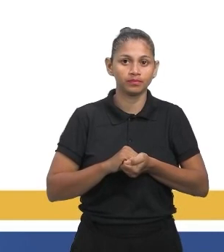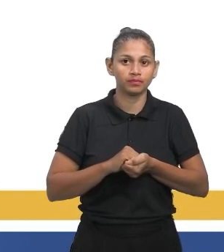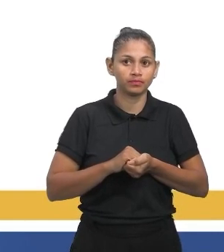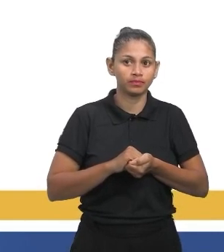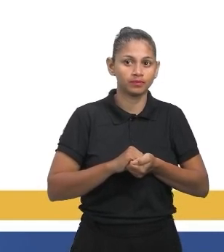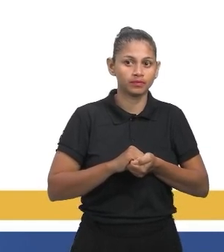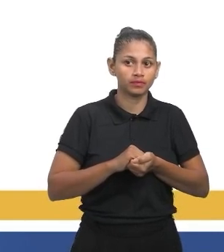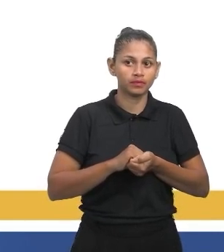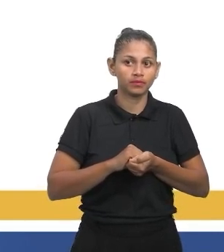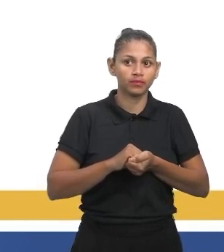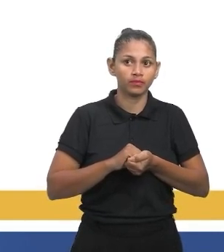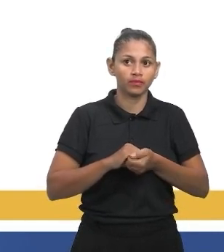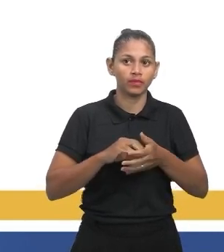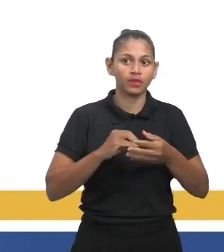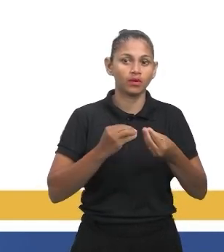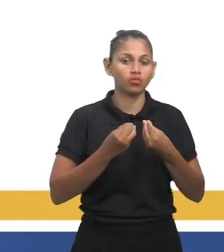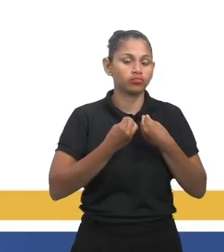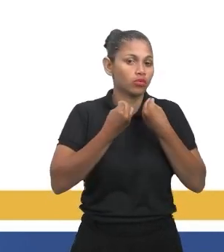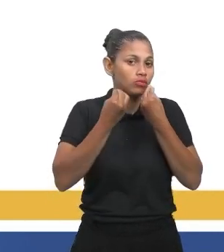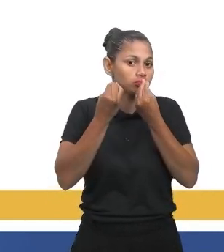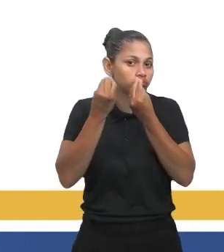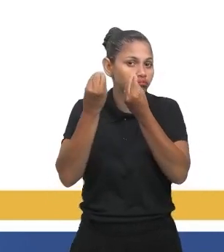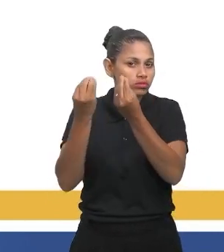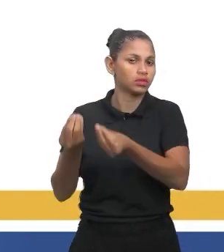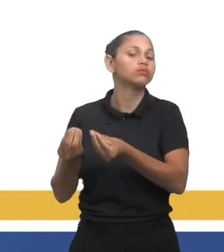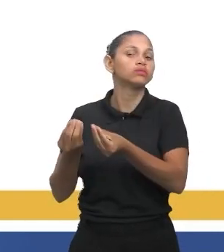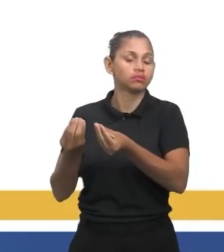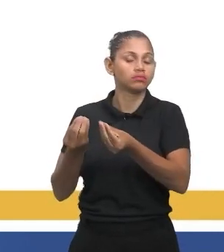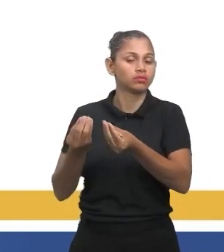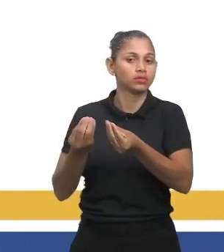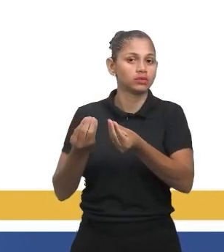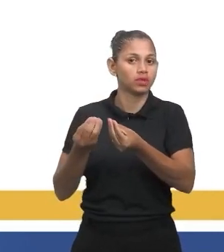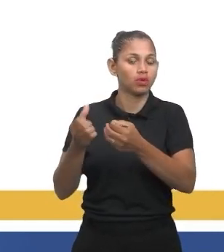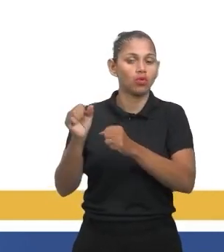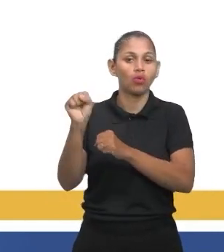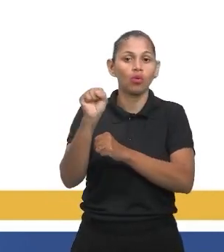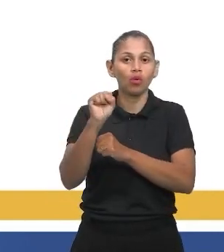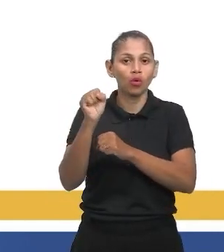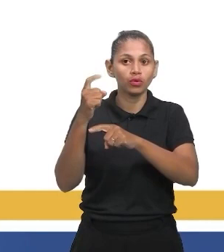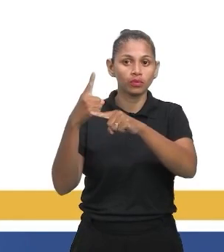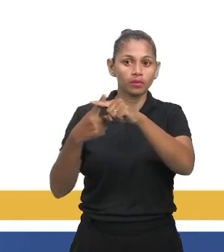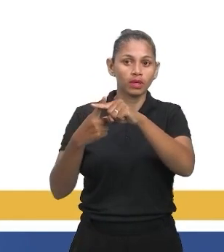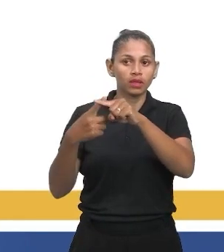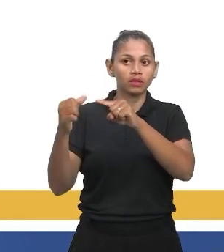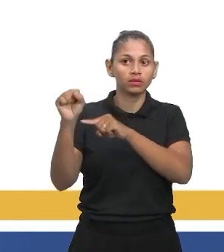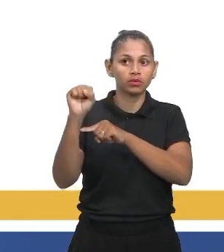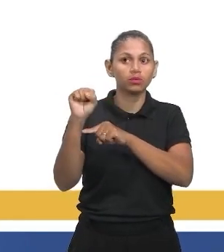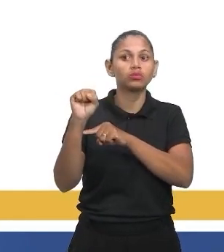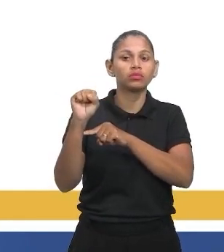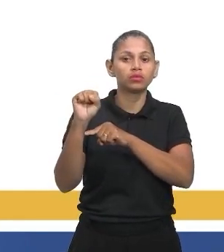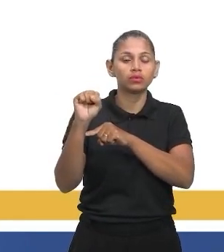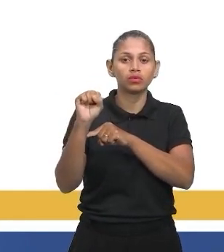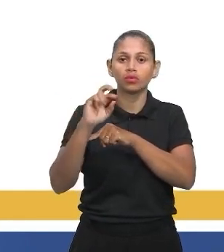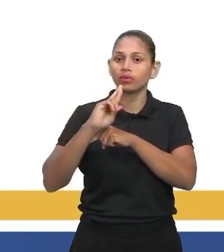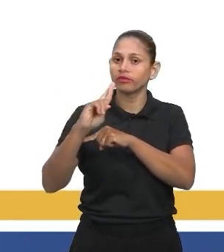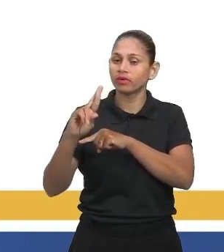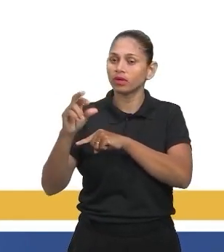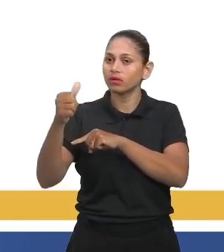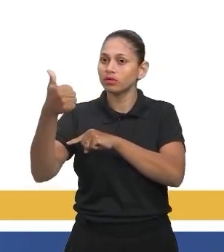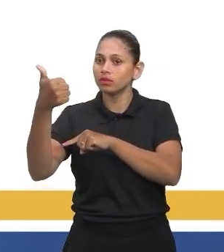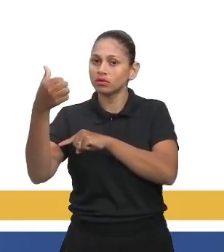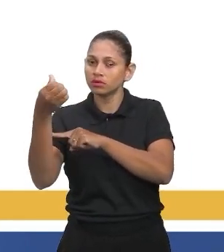décimo para o 7,9, vai ficar o quê? Vai ficar oito também. E oito mais oito é dezesseis. Dezesseis